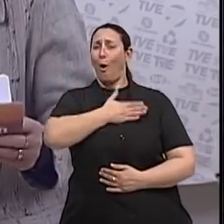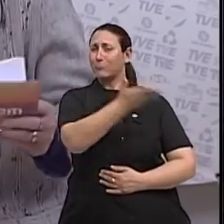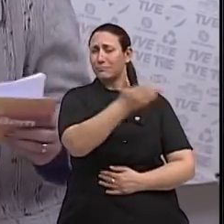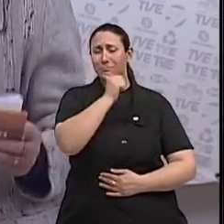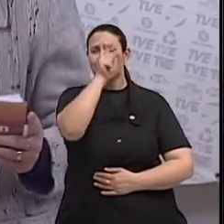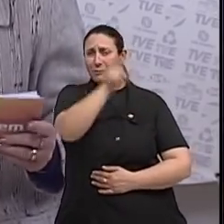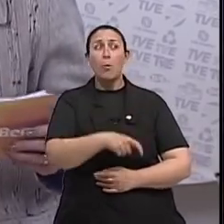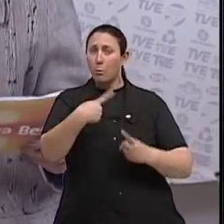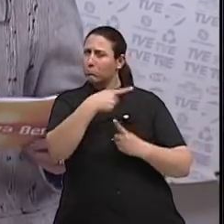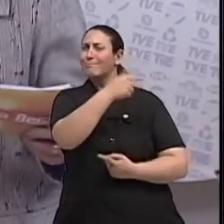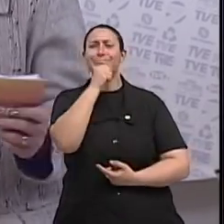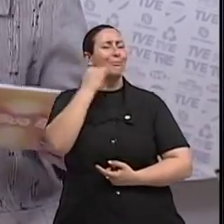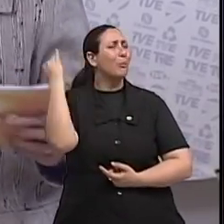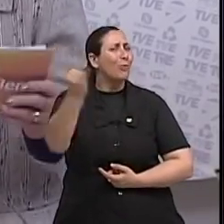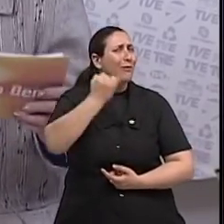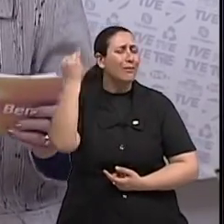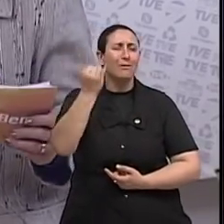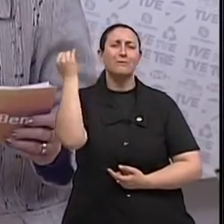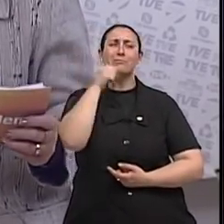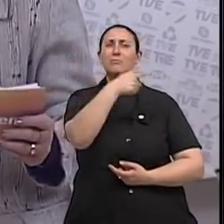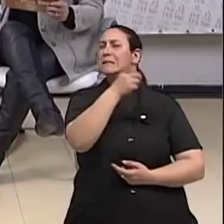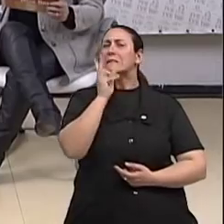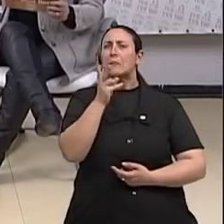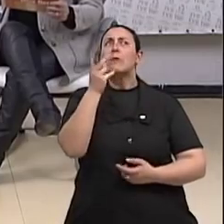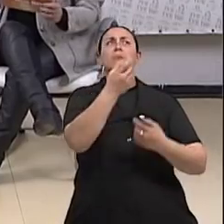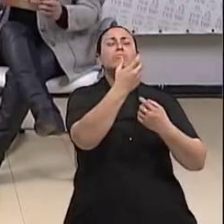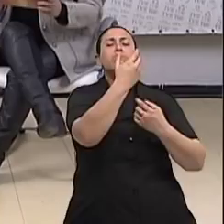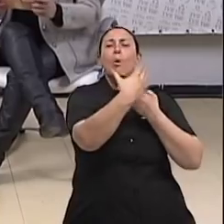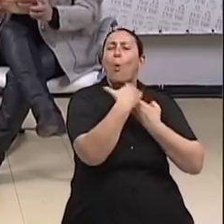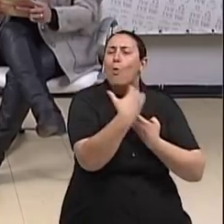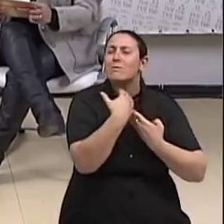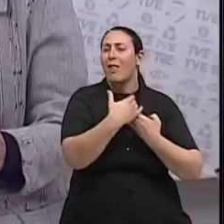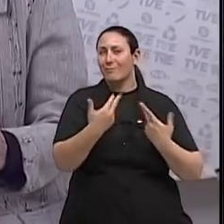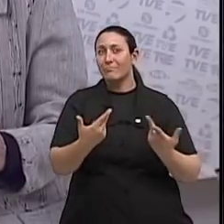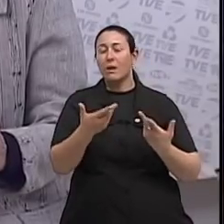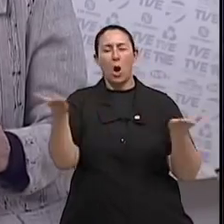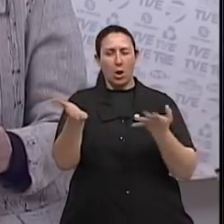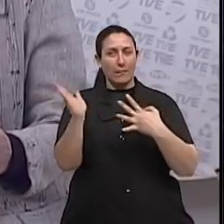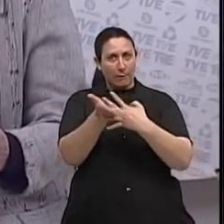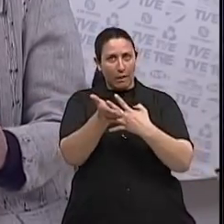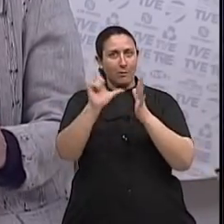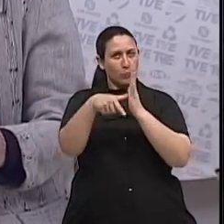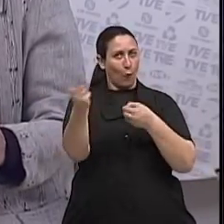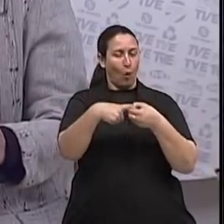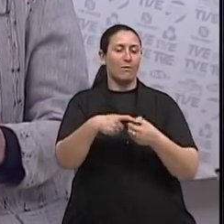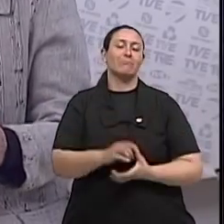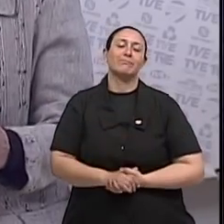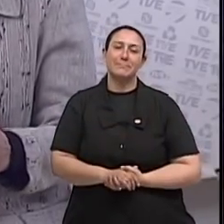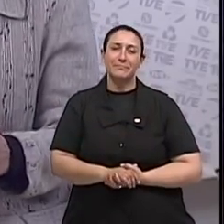Como ela é importante, é daquelas mulheres que não pode faltar na nossa vida, doutora. Nós vamos a um pequeno intervalo e já voltamos.